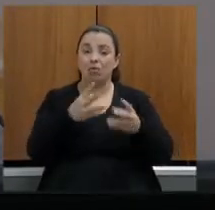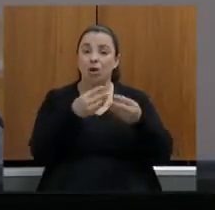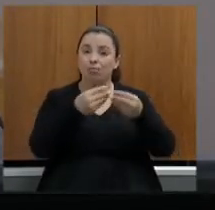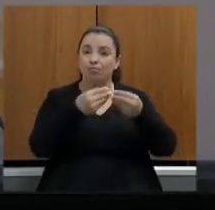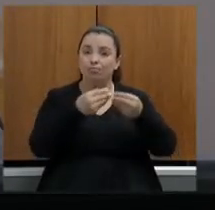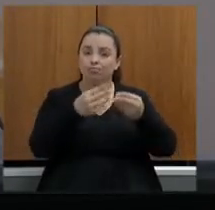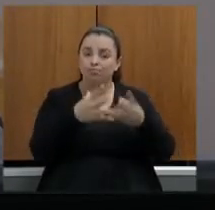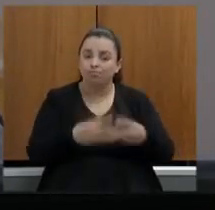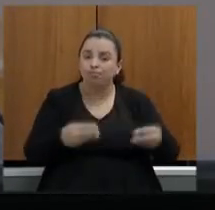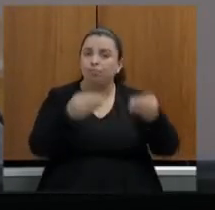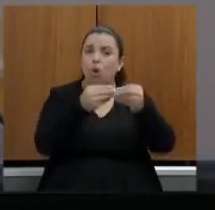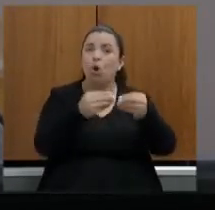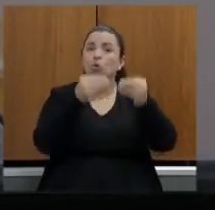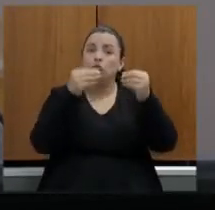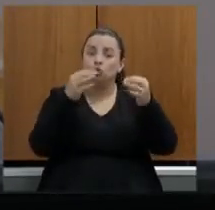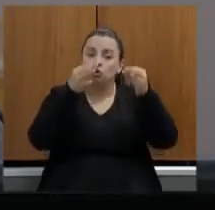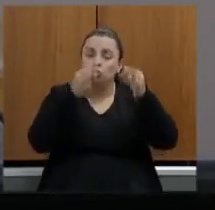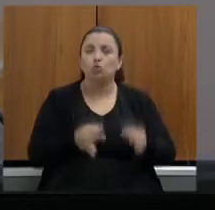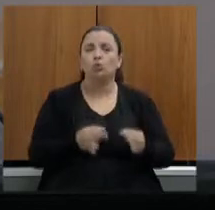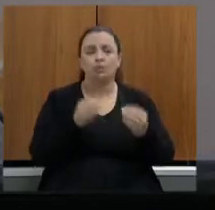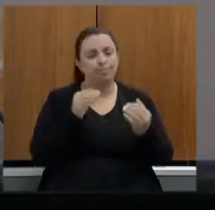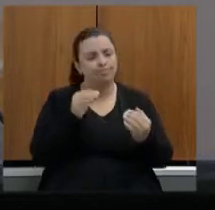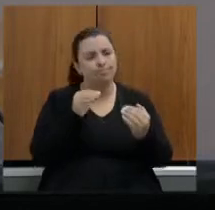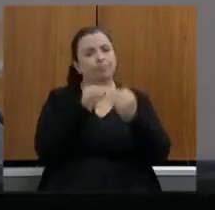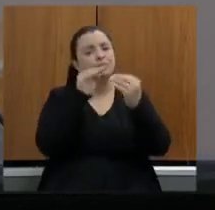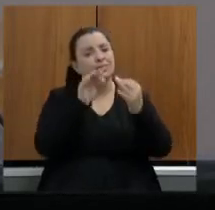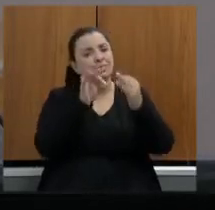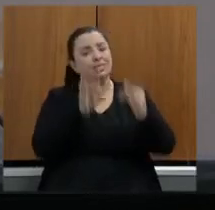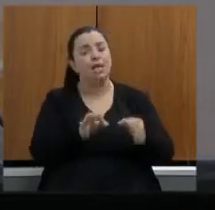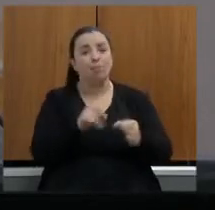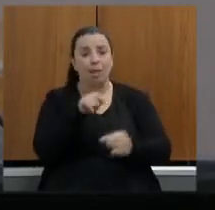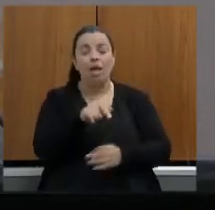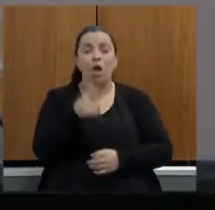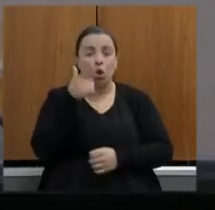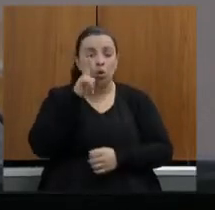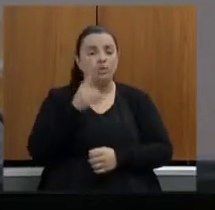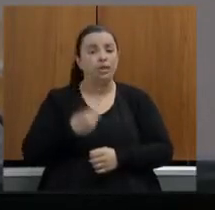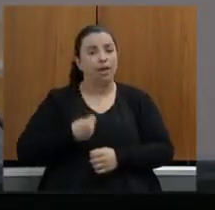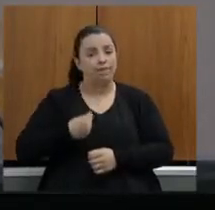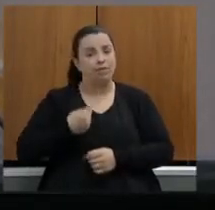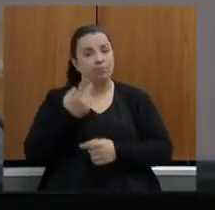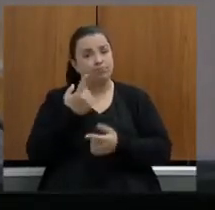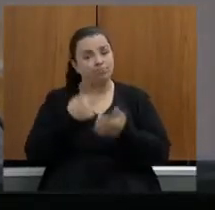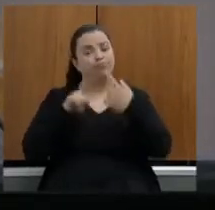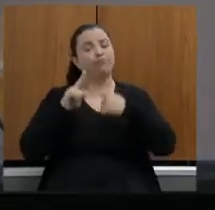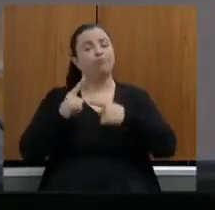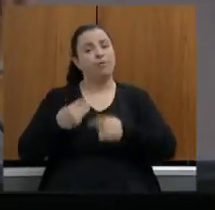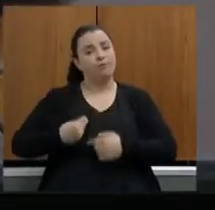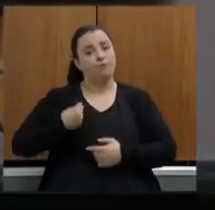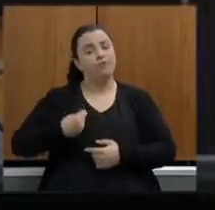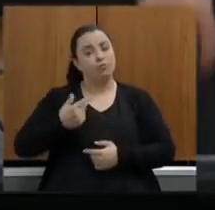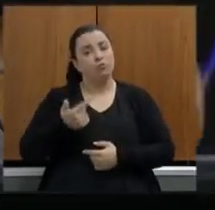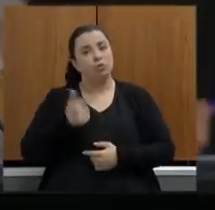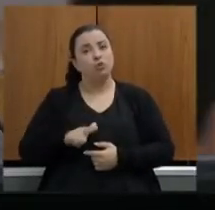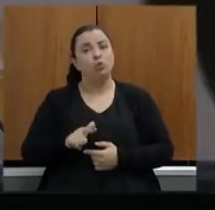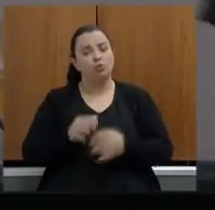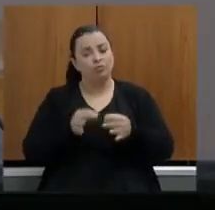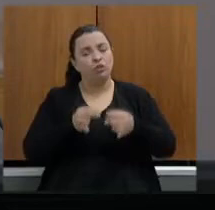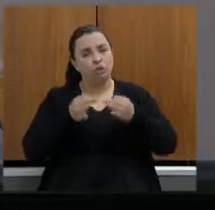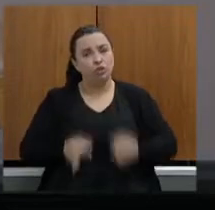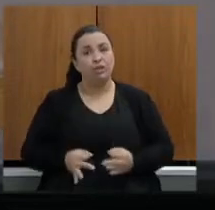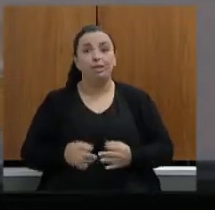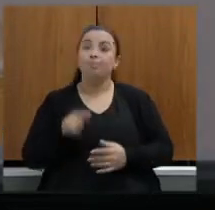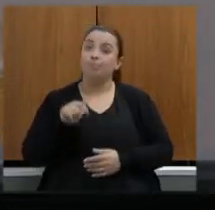para que elas possam se reestabelecer com dignidade e essa participação democrática